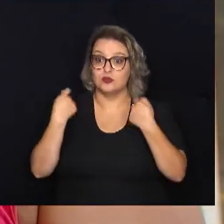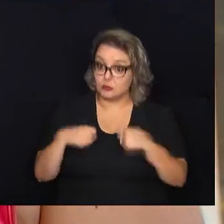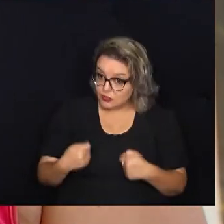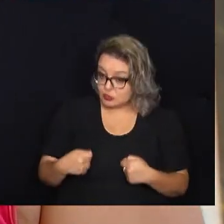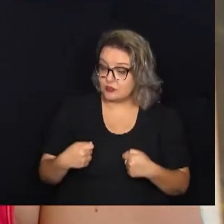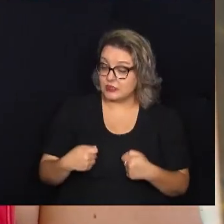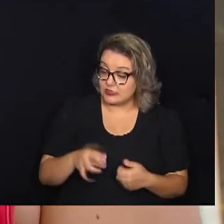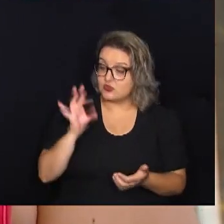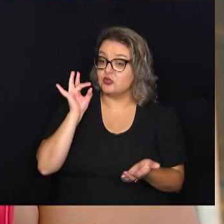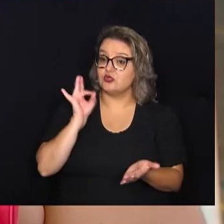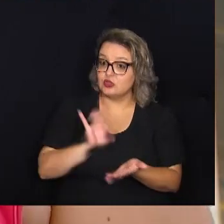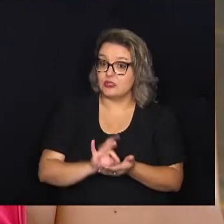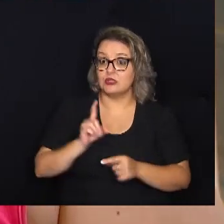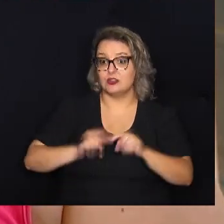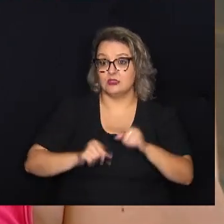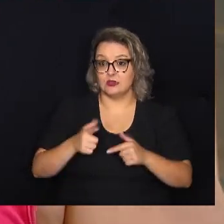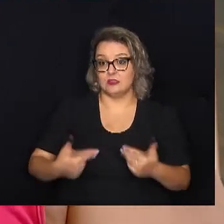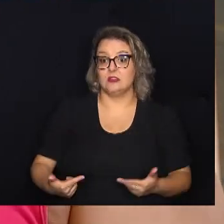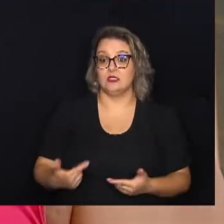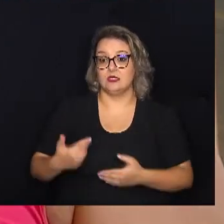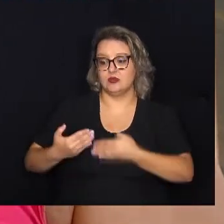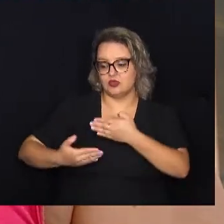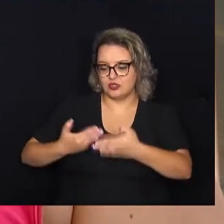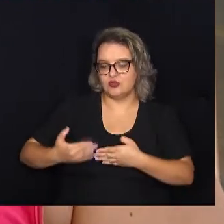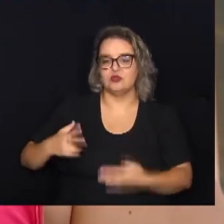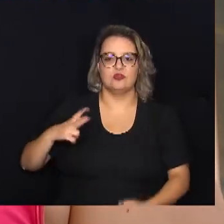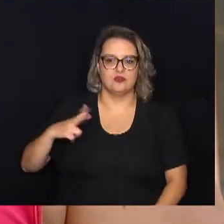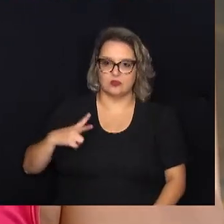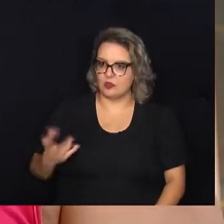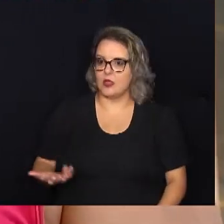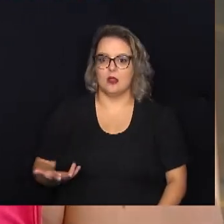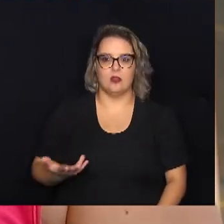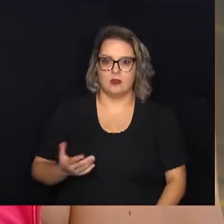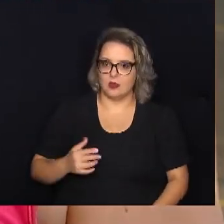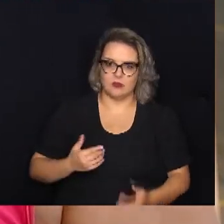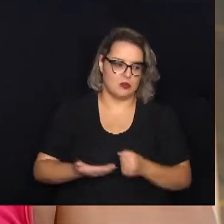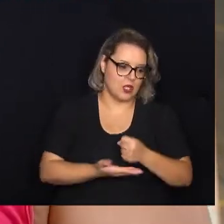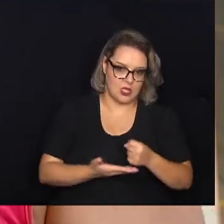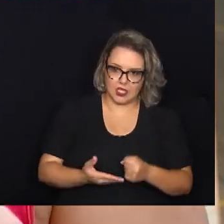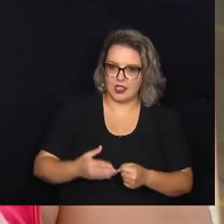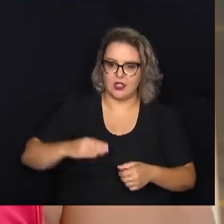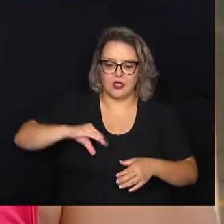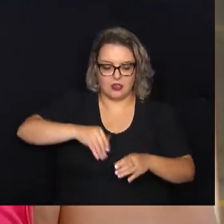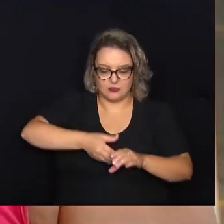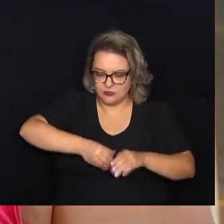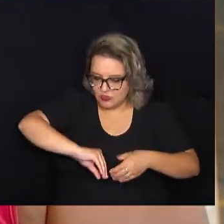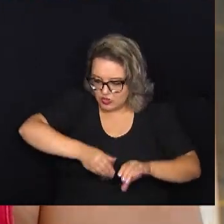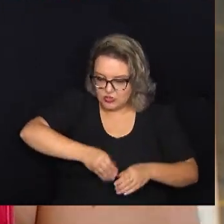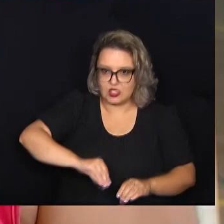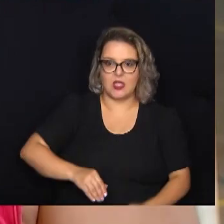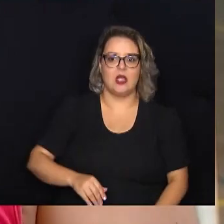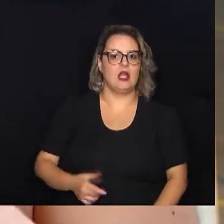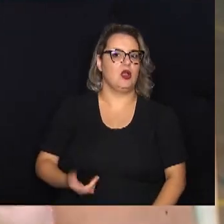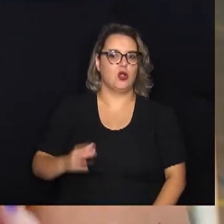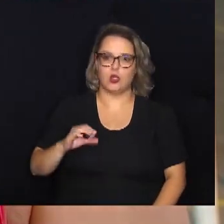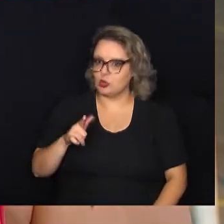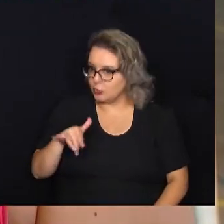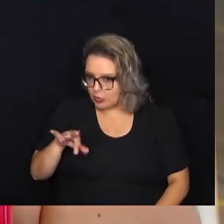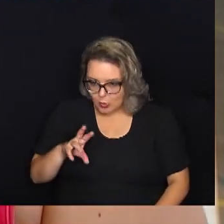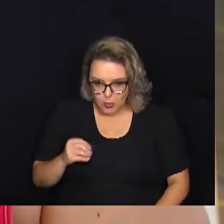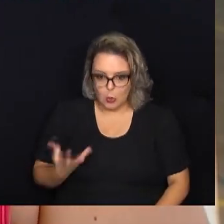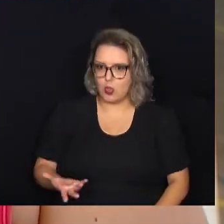muito de produtos de higiene e limpeza. Os mais básicos mesmo, sabe? Desde detergente, água sanitária, né?